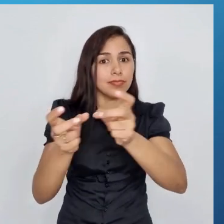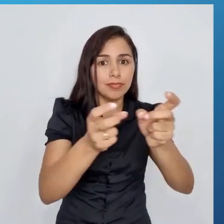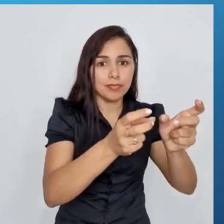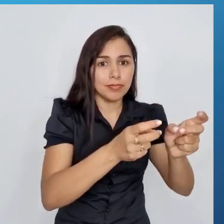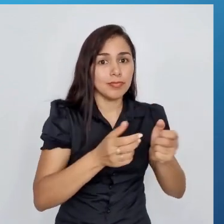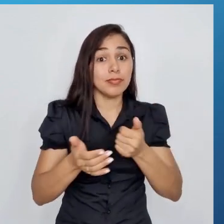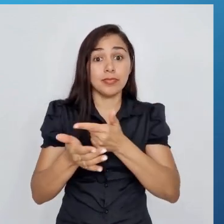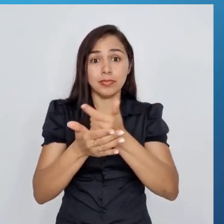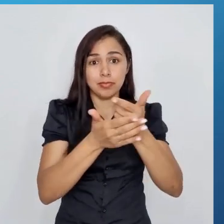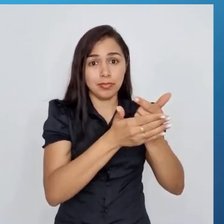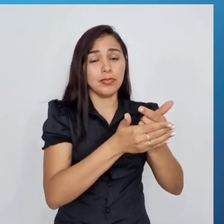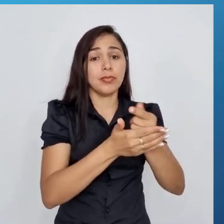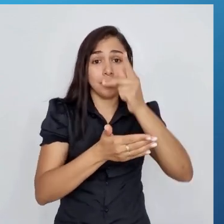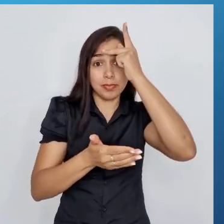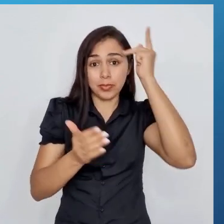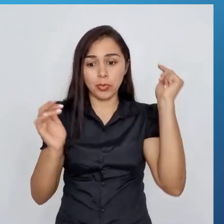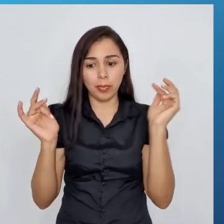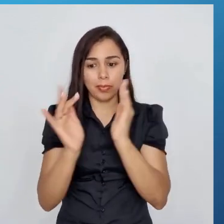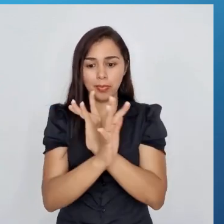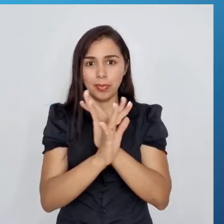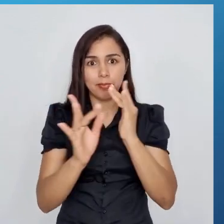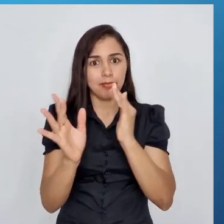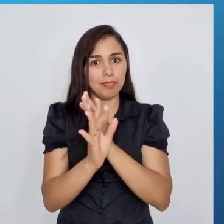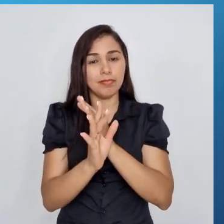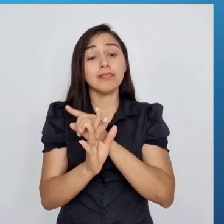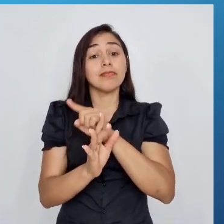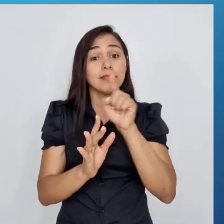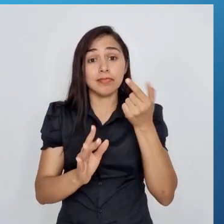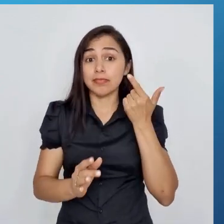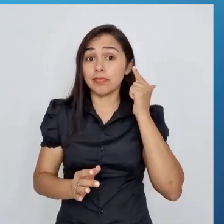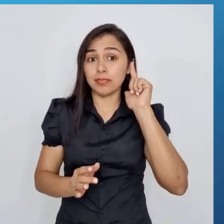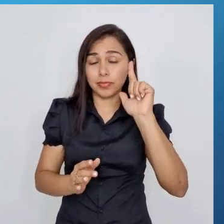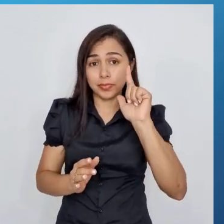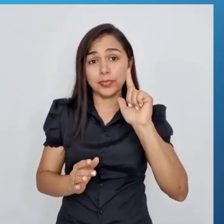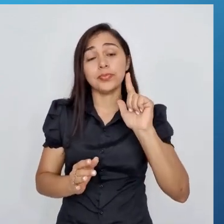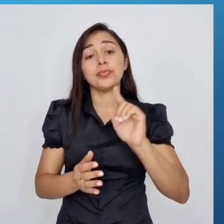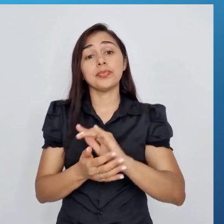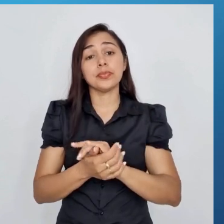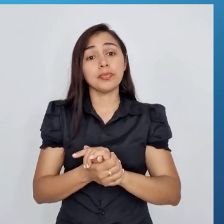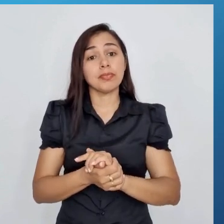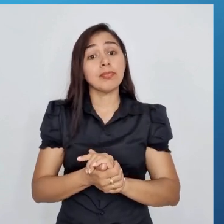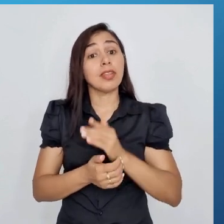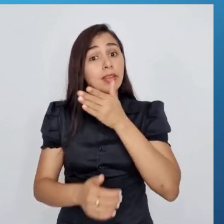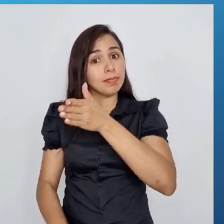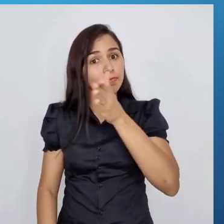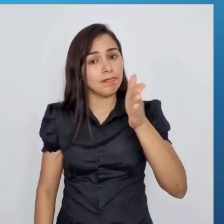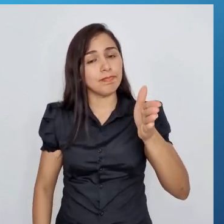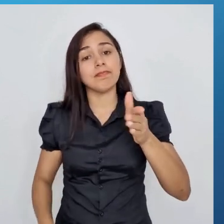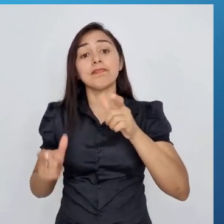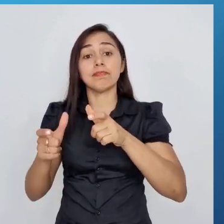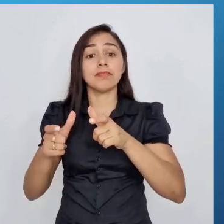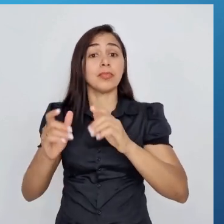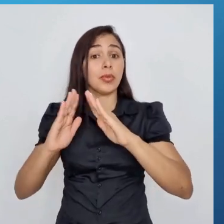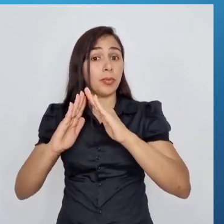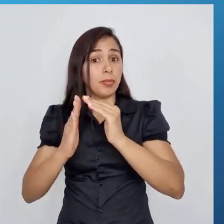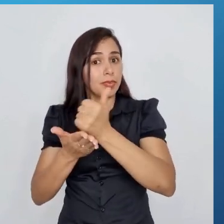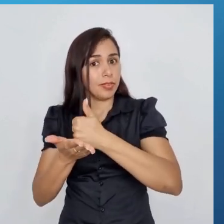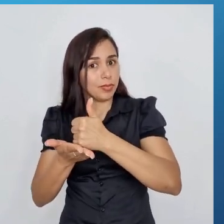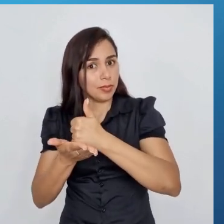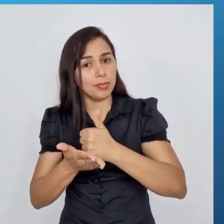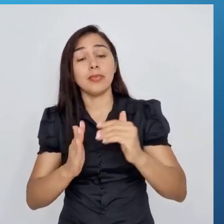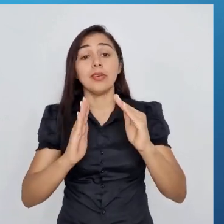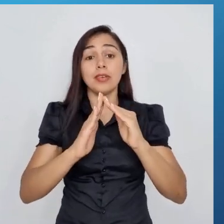muito grande de pessoas. Você consegue ter acesso a uma farmácia, a uma